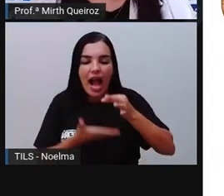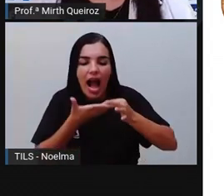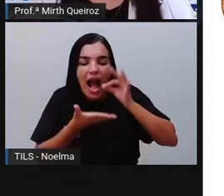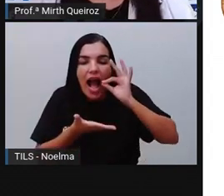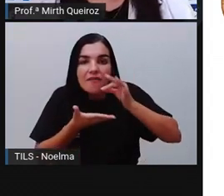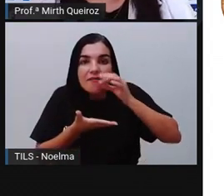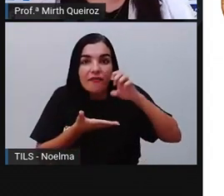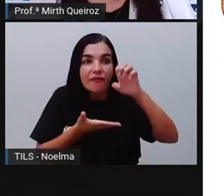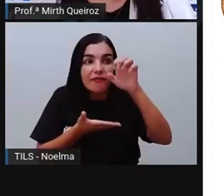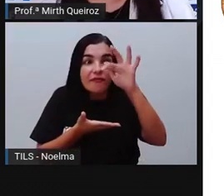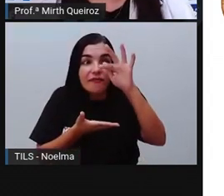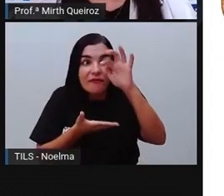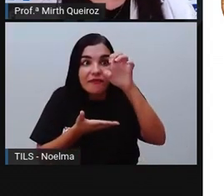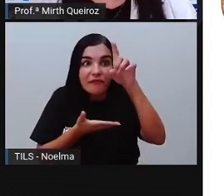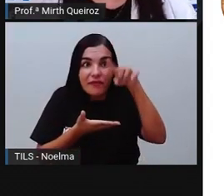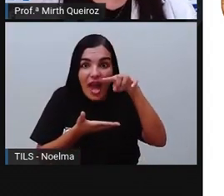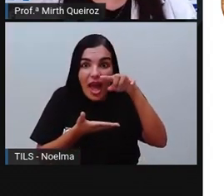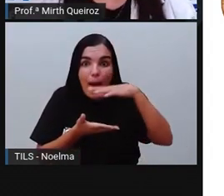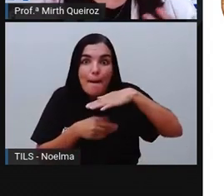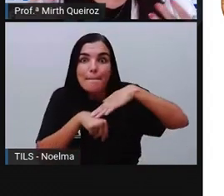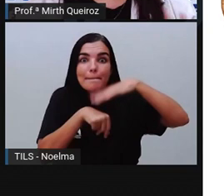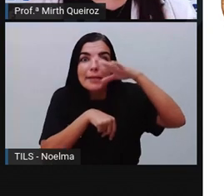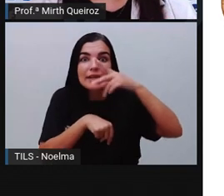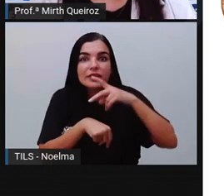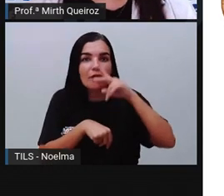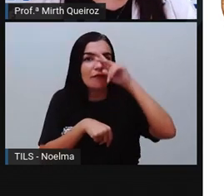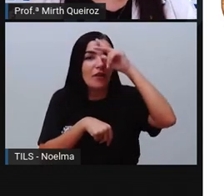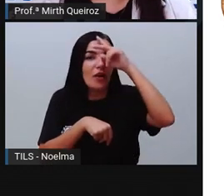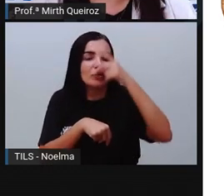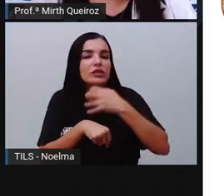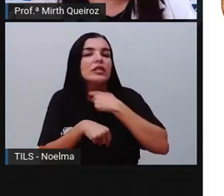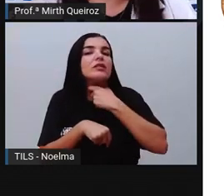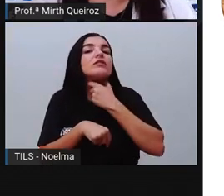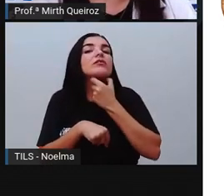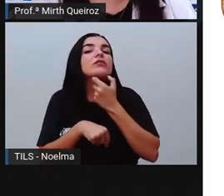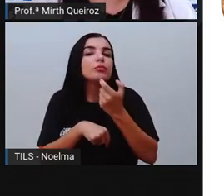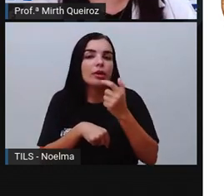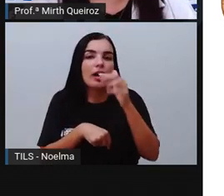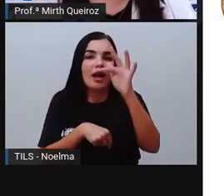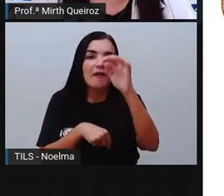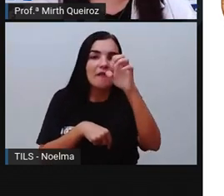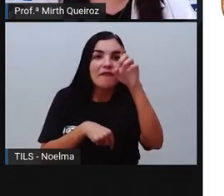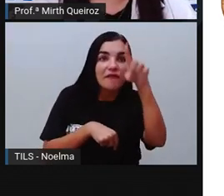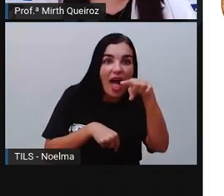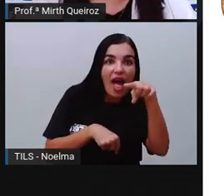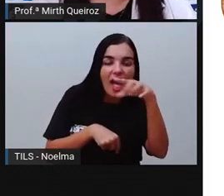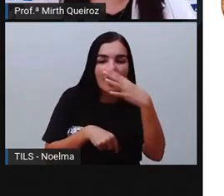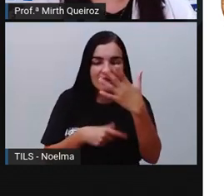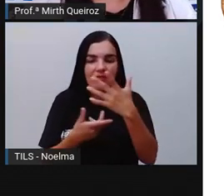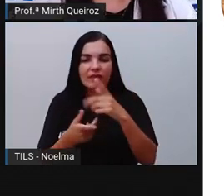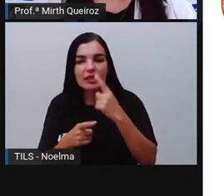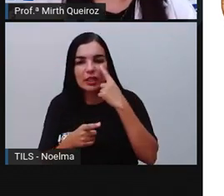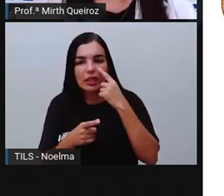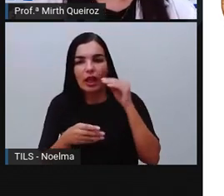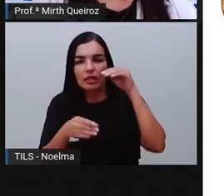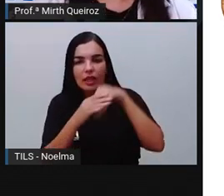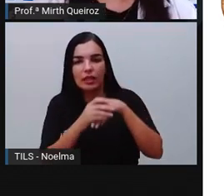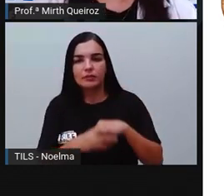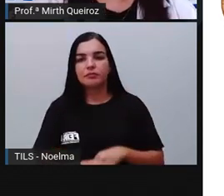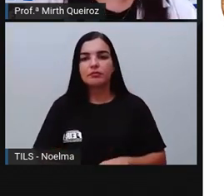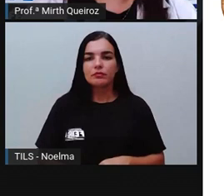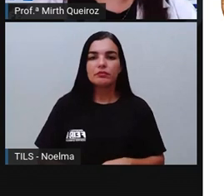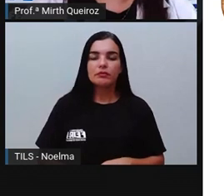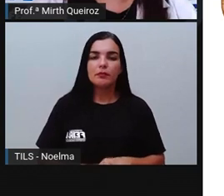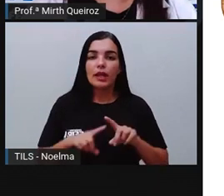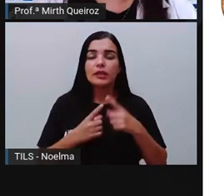maior intensidade, né? Ela é tida com maior ênfase ali dentro daquela palavra. E